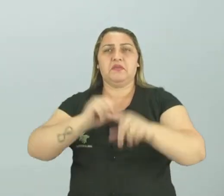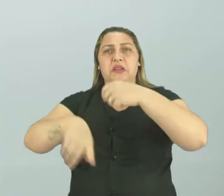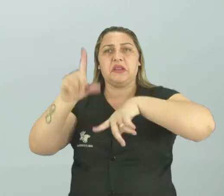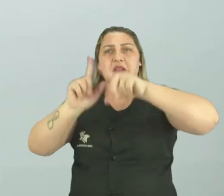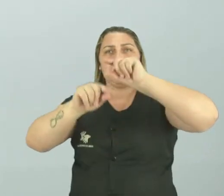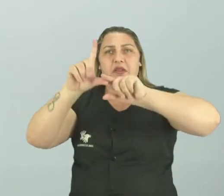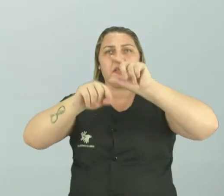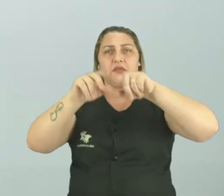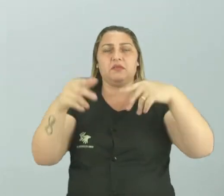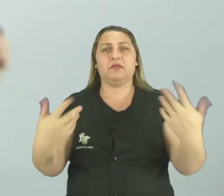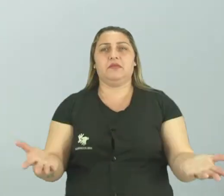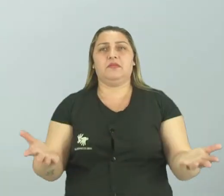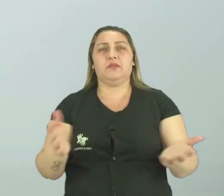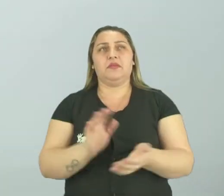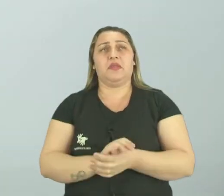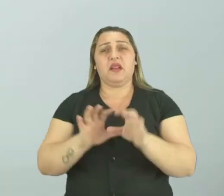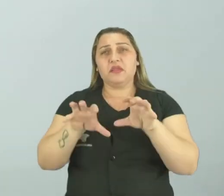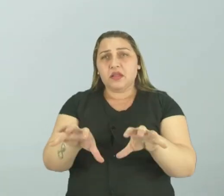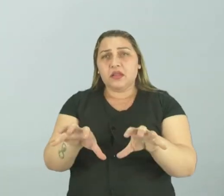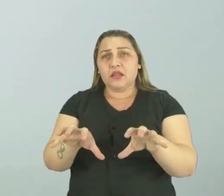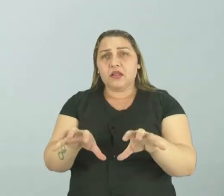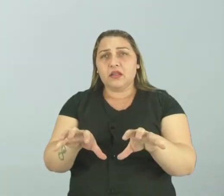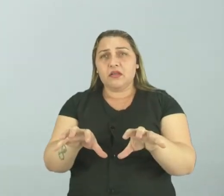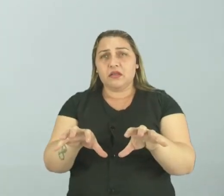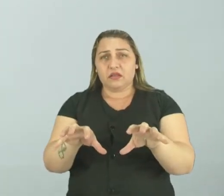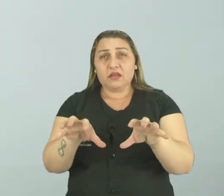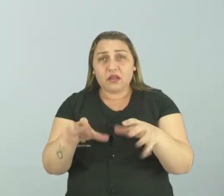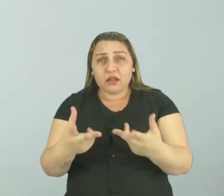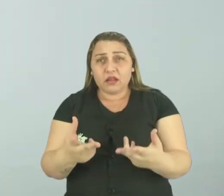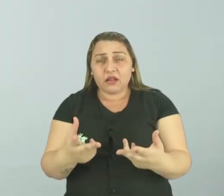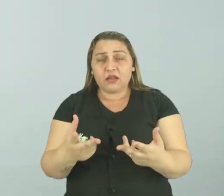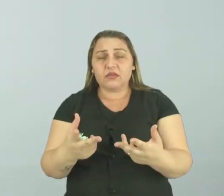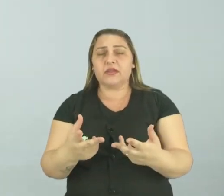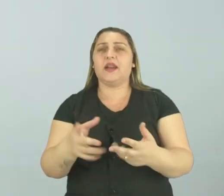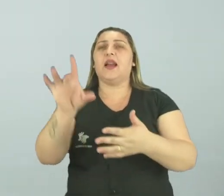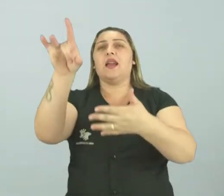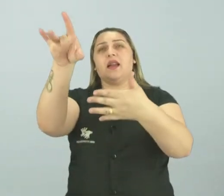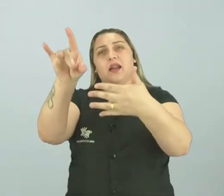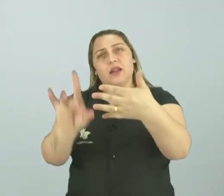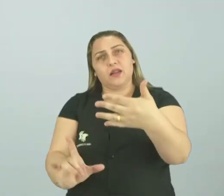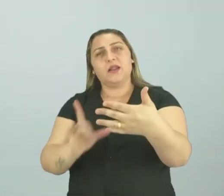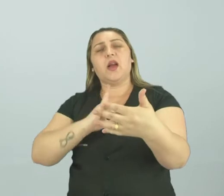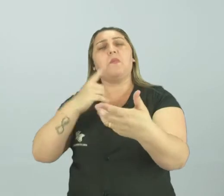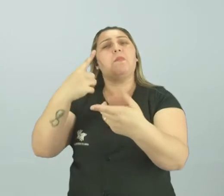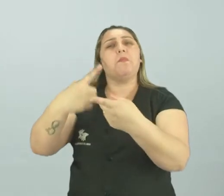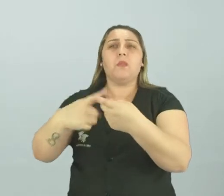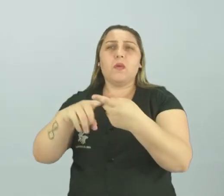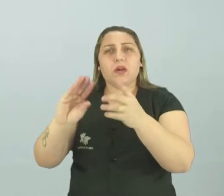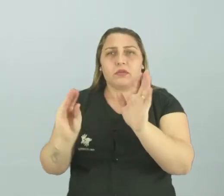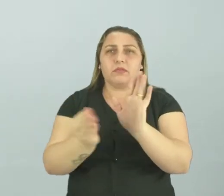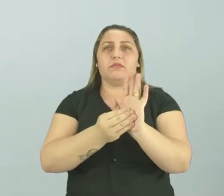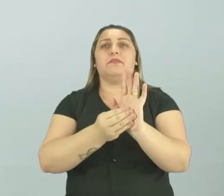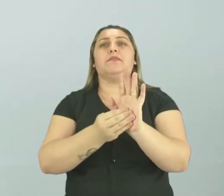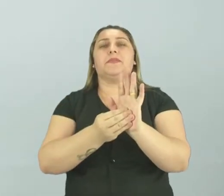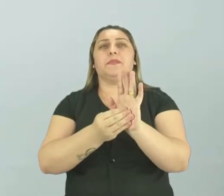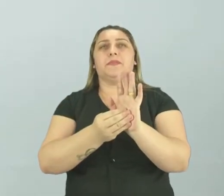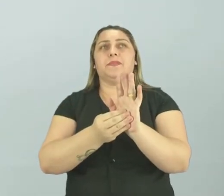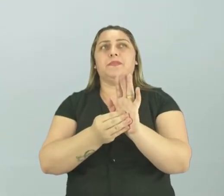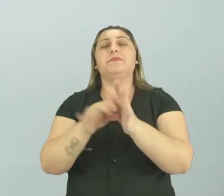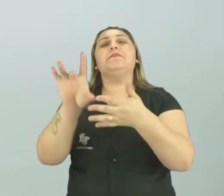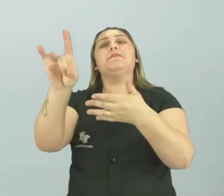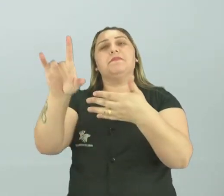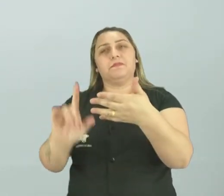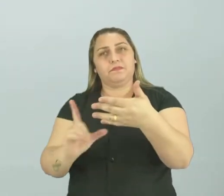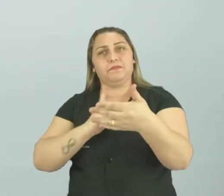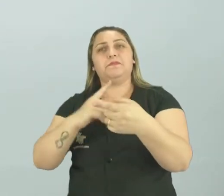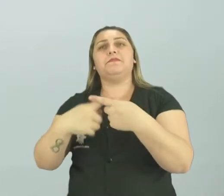estrelas. E é assim? É dessa forma? Ou cada um tem um porquê estar ali? Cada um